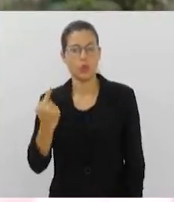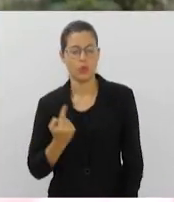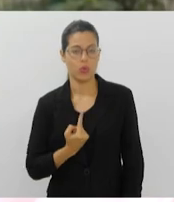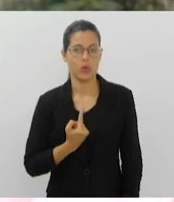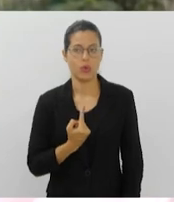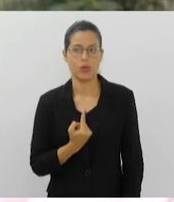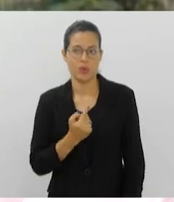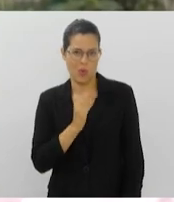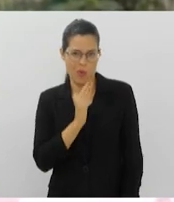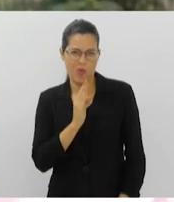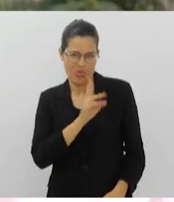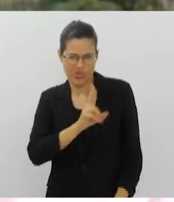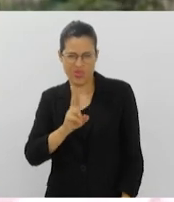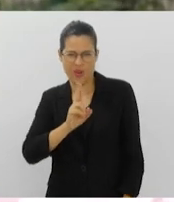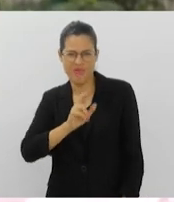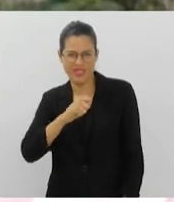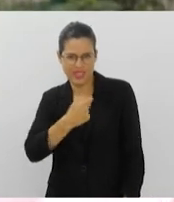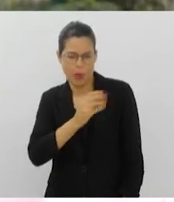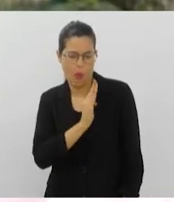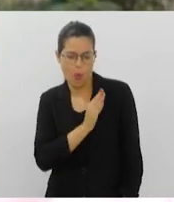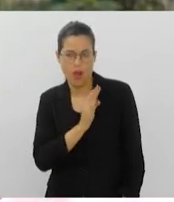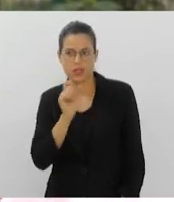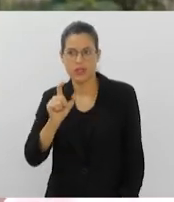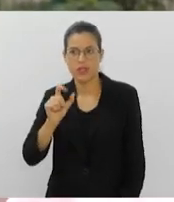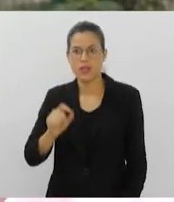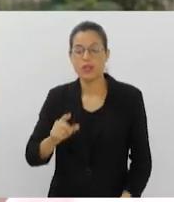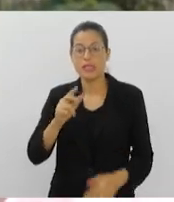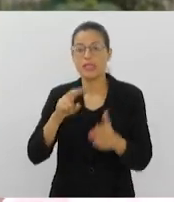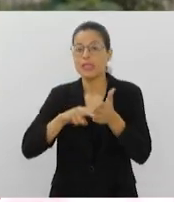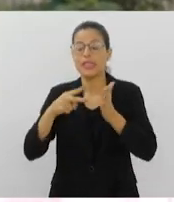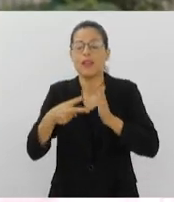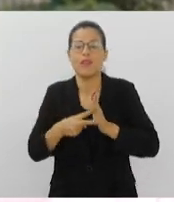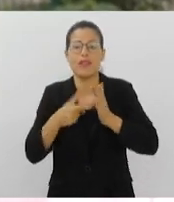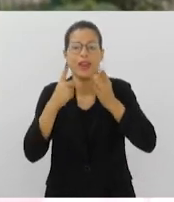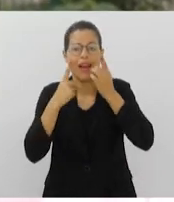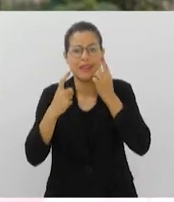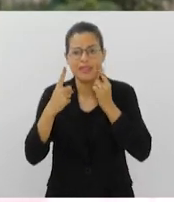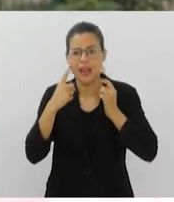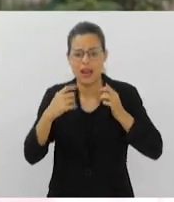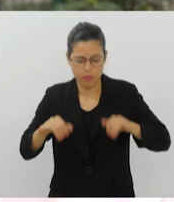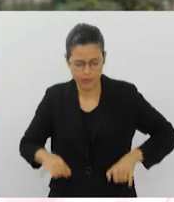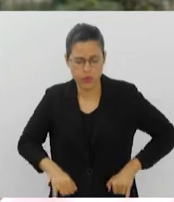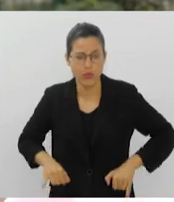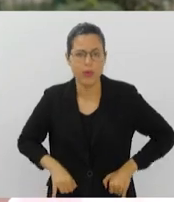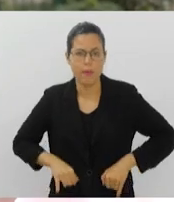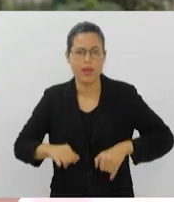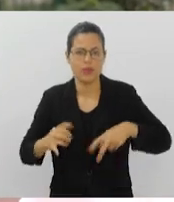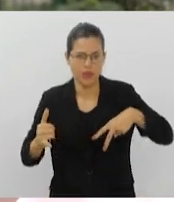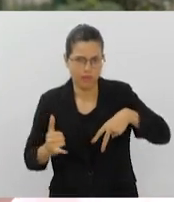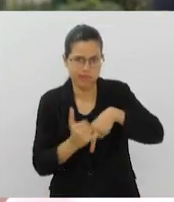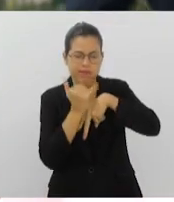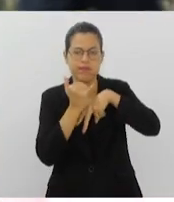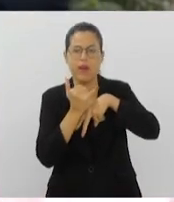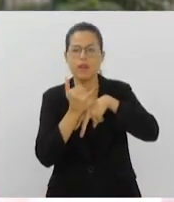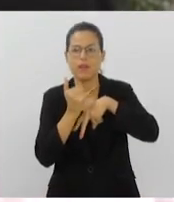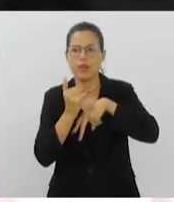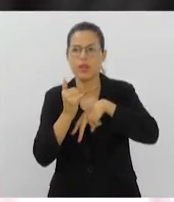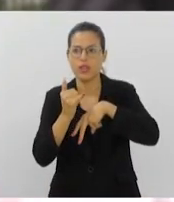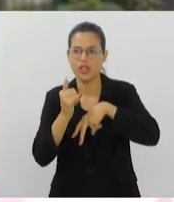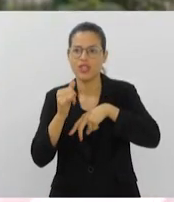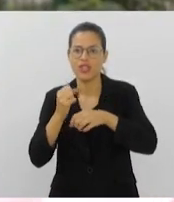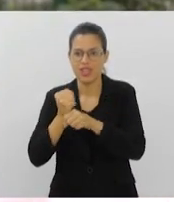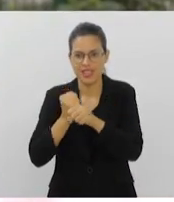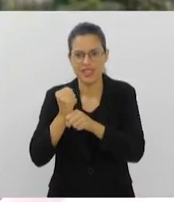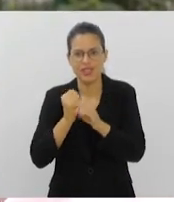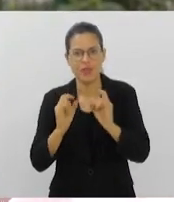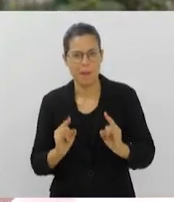O Coração Azul significa a lágrima das vítimas. Esse ano, a gente iluminou prédios públicos aqui na cidade